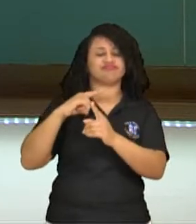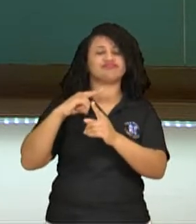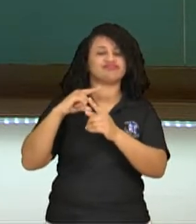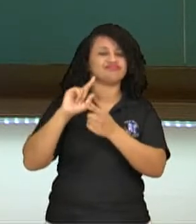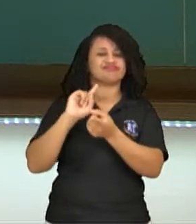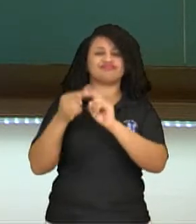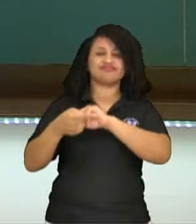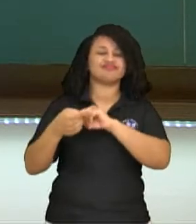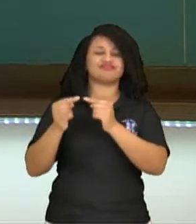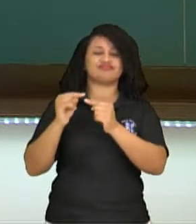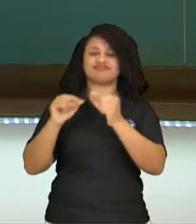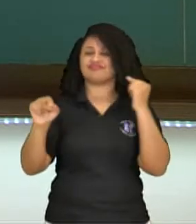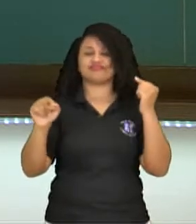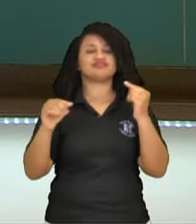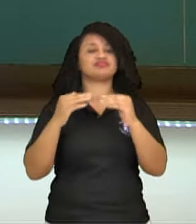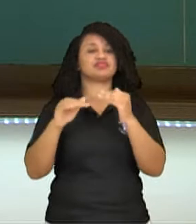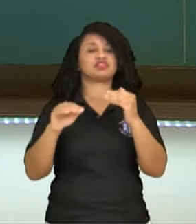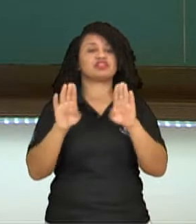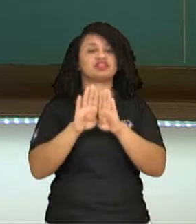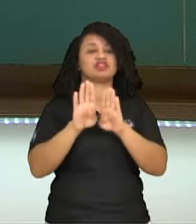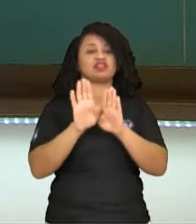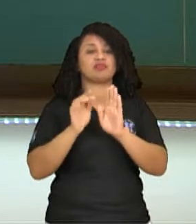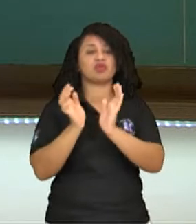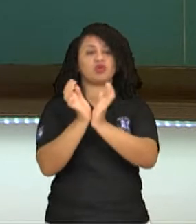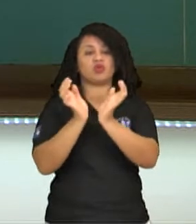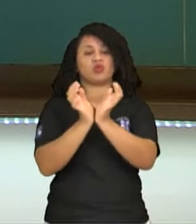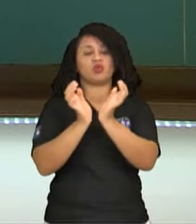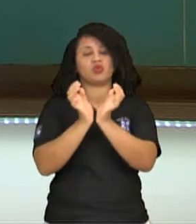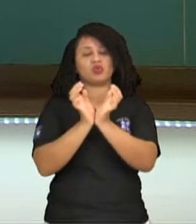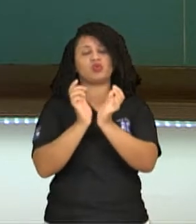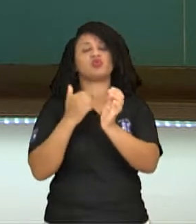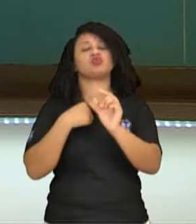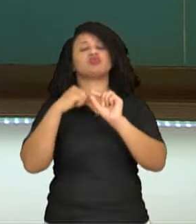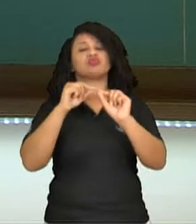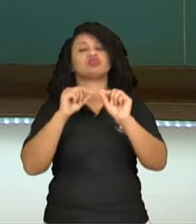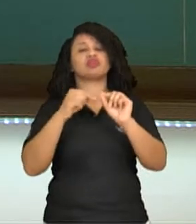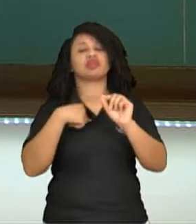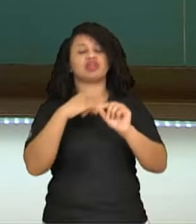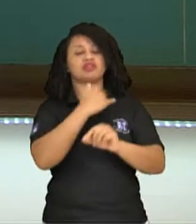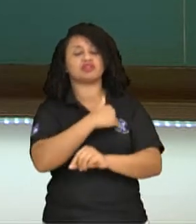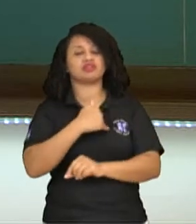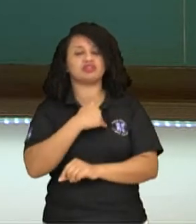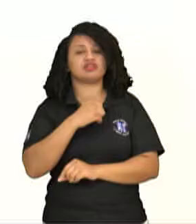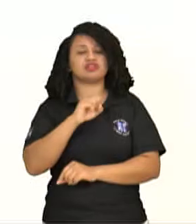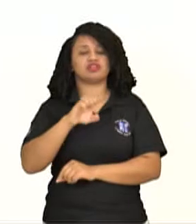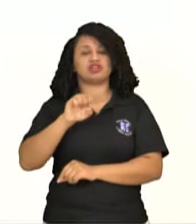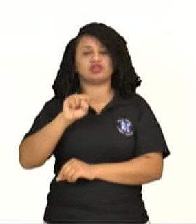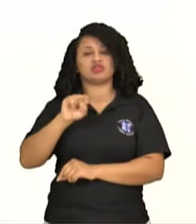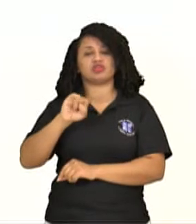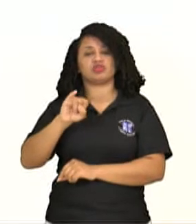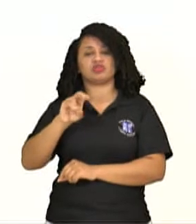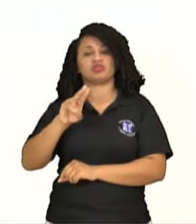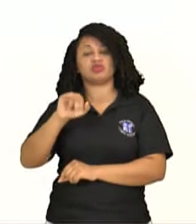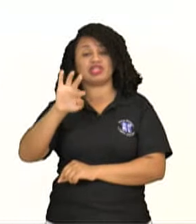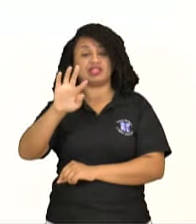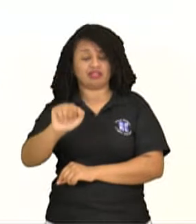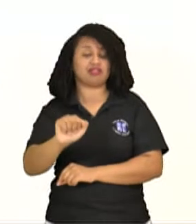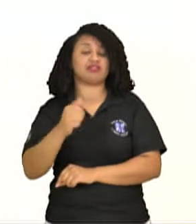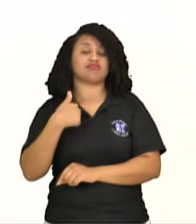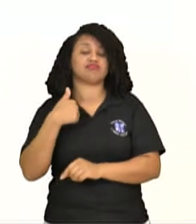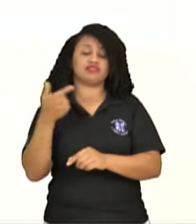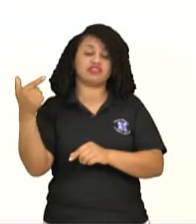tinha, né, a companhia de Jesus, vai surgir os padres jesuítas, né, que vai ajudar a catequizar o Brasil.